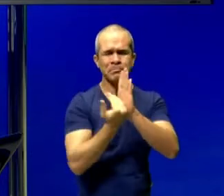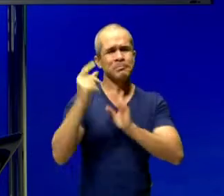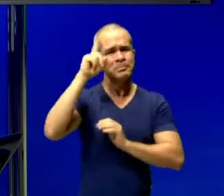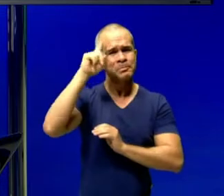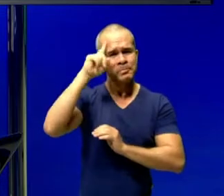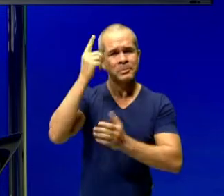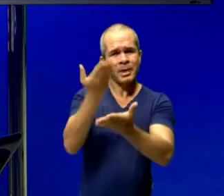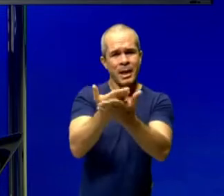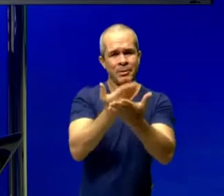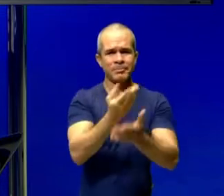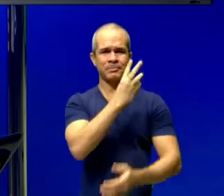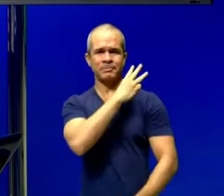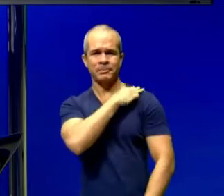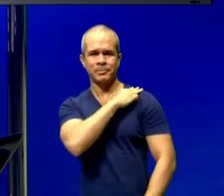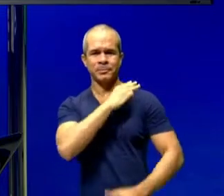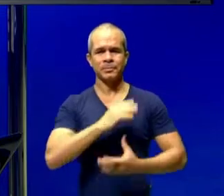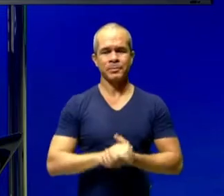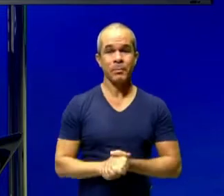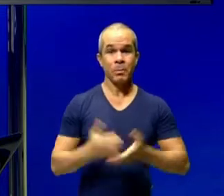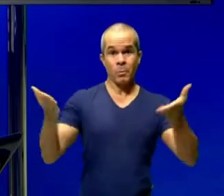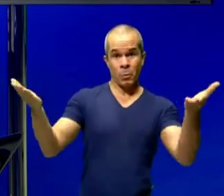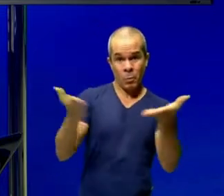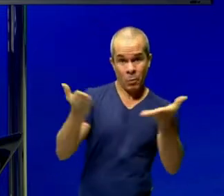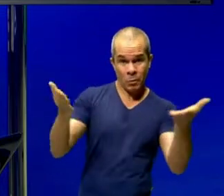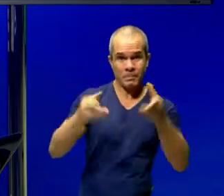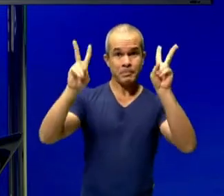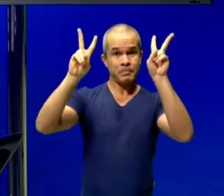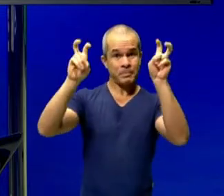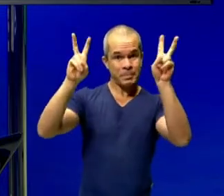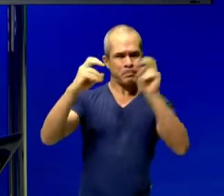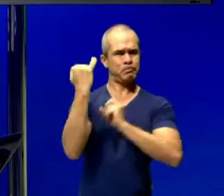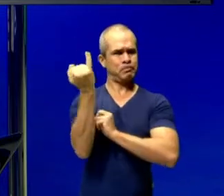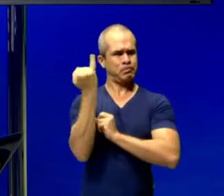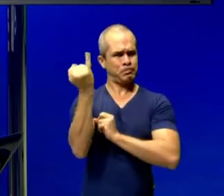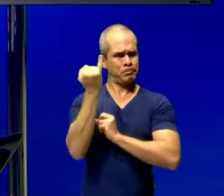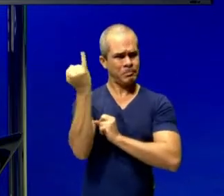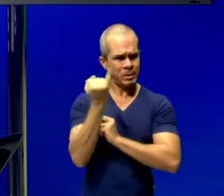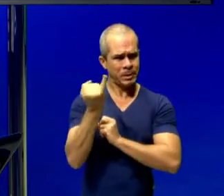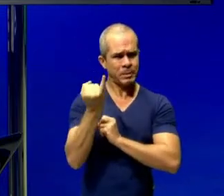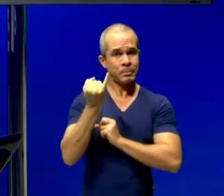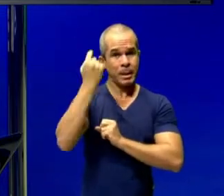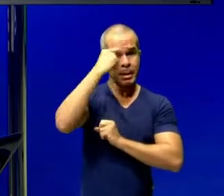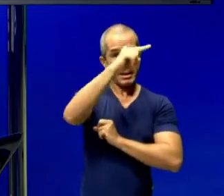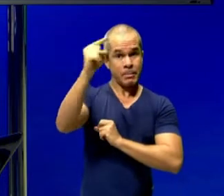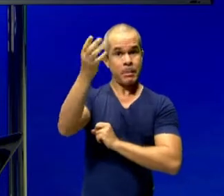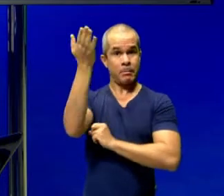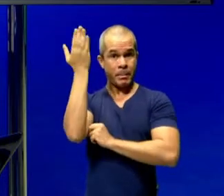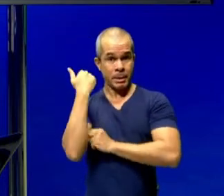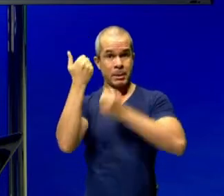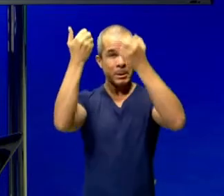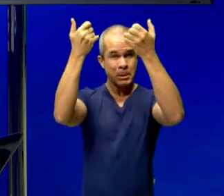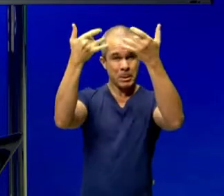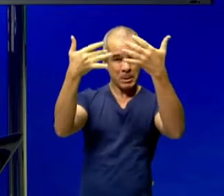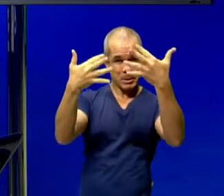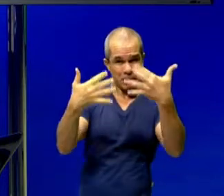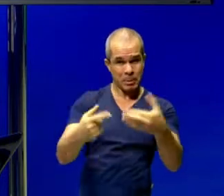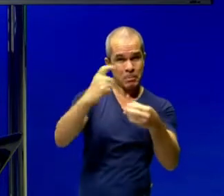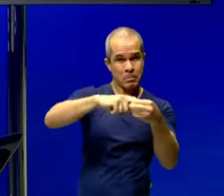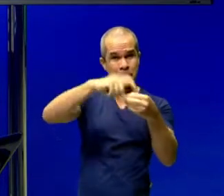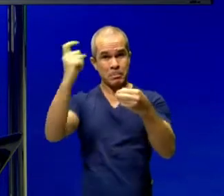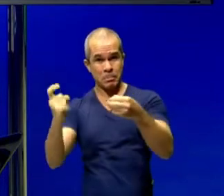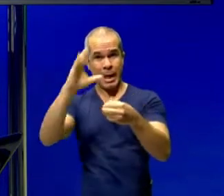aulas para o Ensino Médio. Hoje iremos falar de um tema importante, na semana passada falamos sobre a descolonização